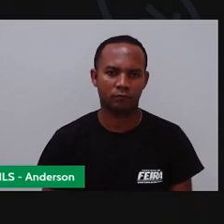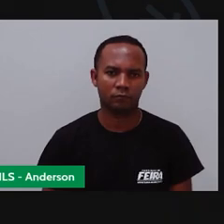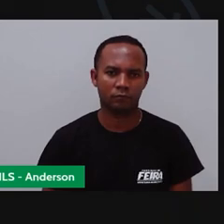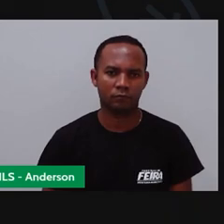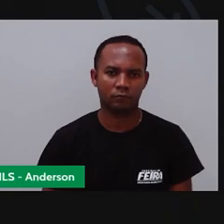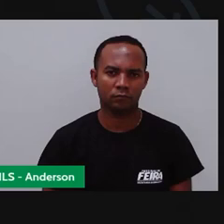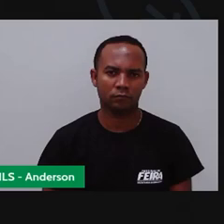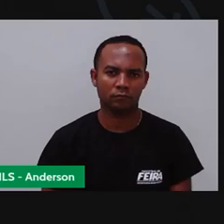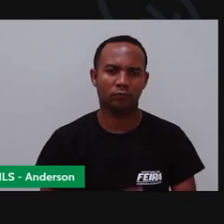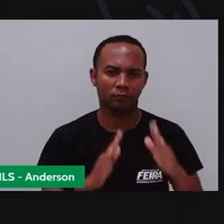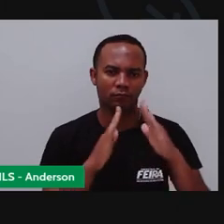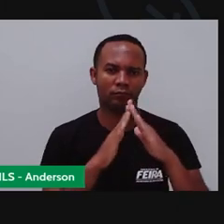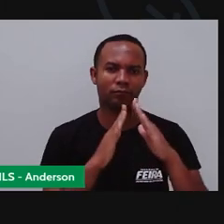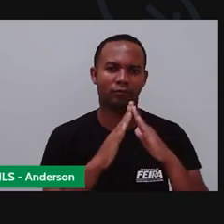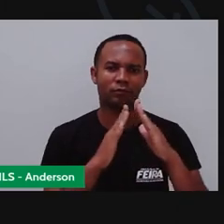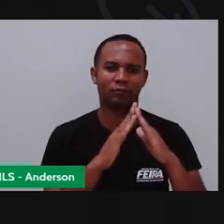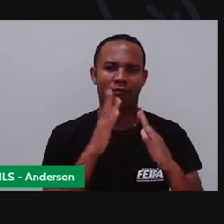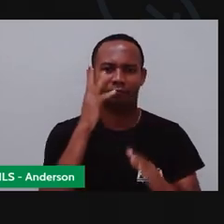casinha Que linda